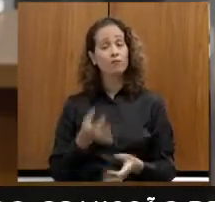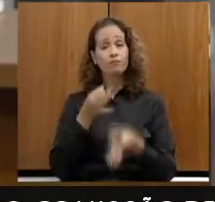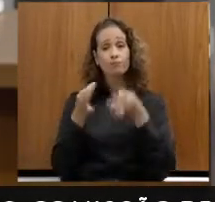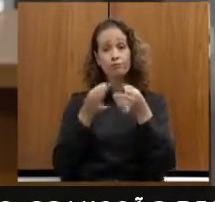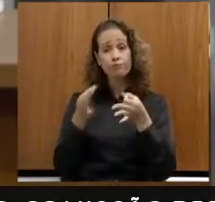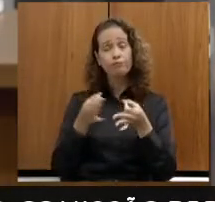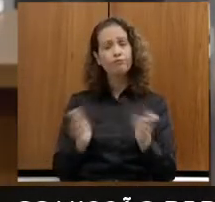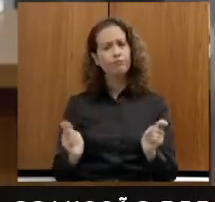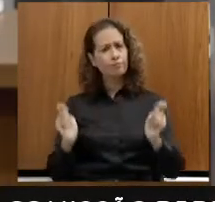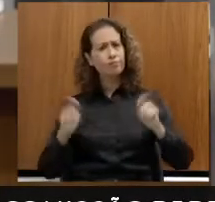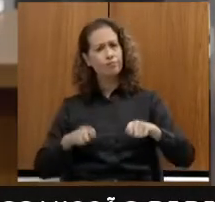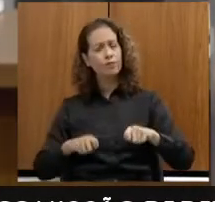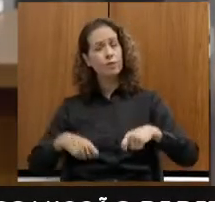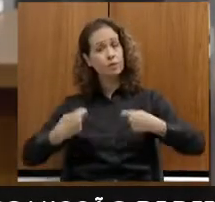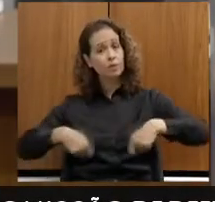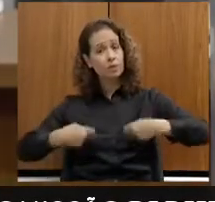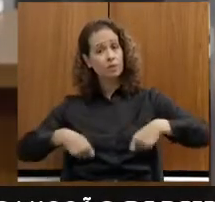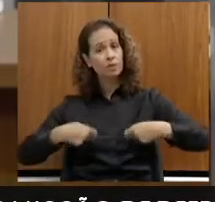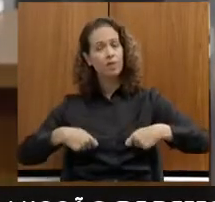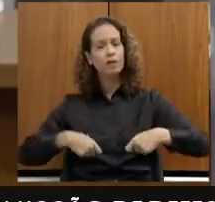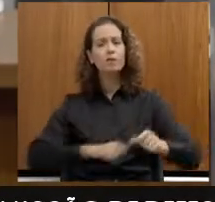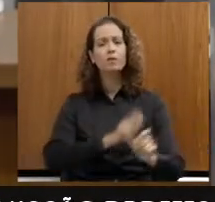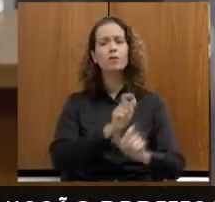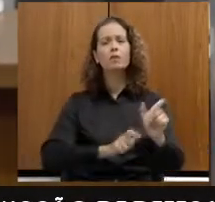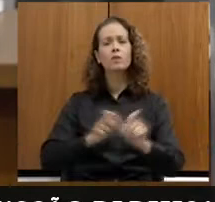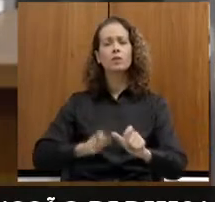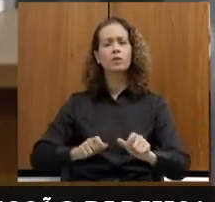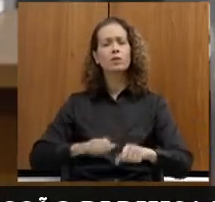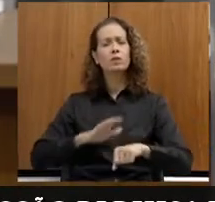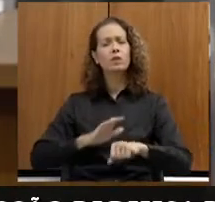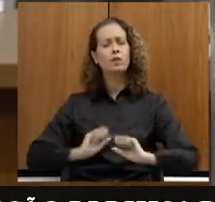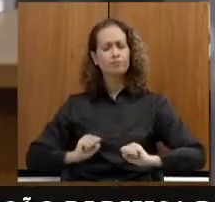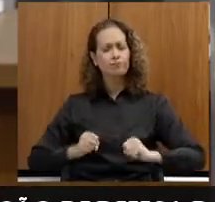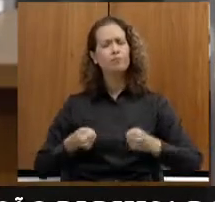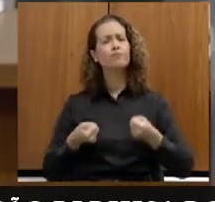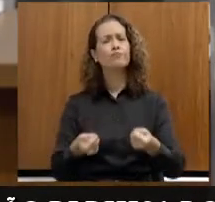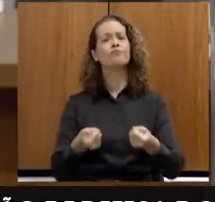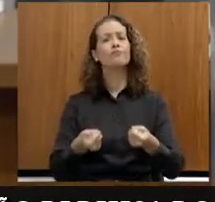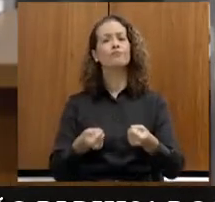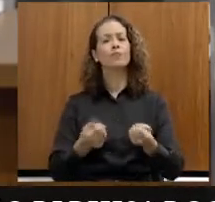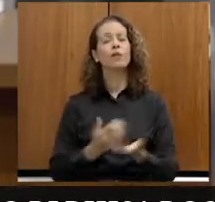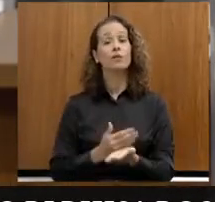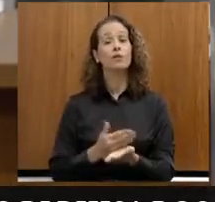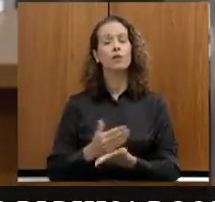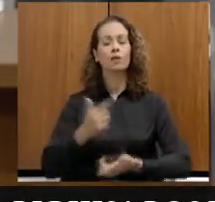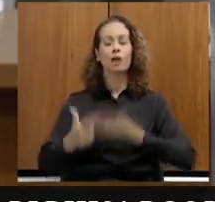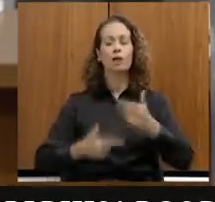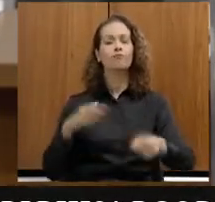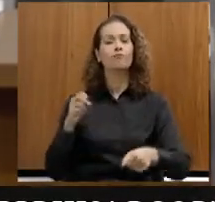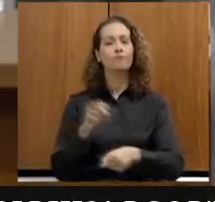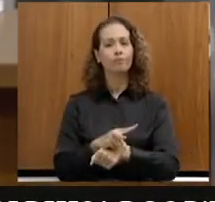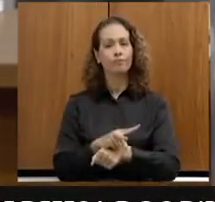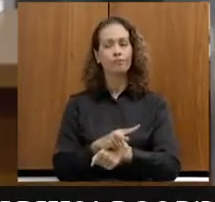ficar mais fortalecida para ser introduzida no mercado de trabalho.